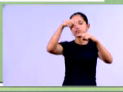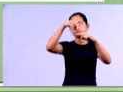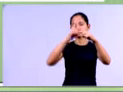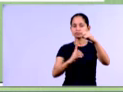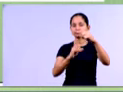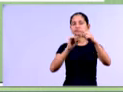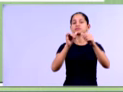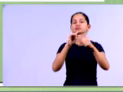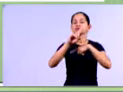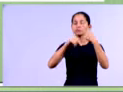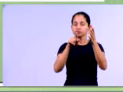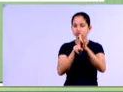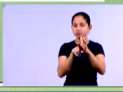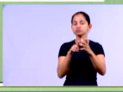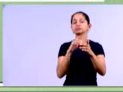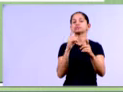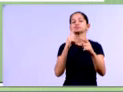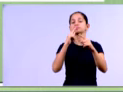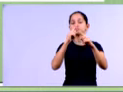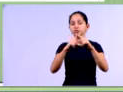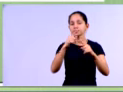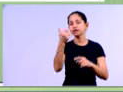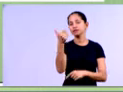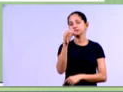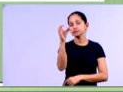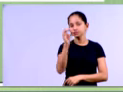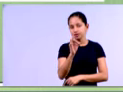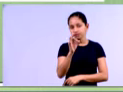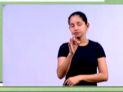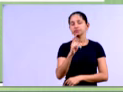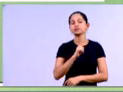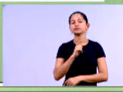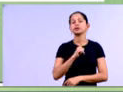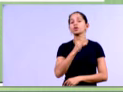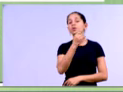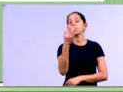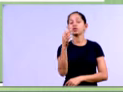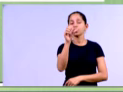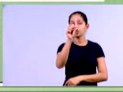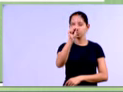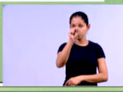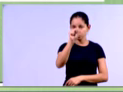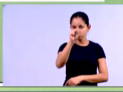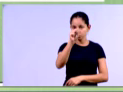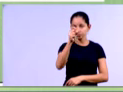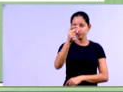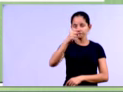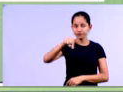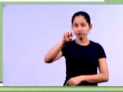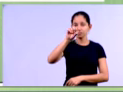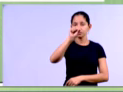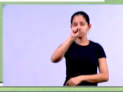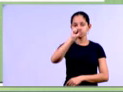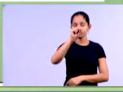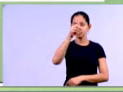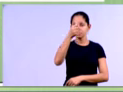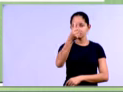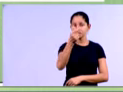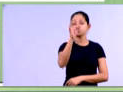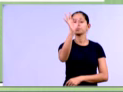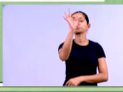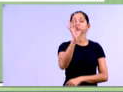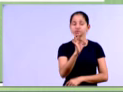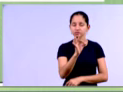diminuir de 1 e multiplicar por 100, nós vamos encontrar o percentual de 8,86%, que significa o quê? Que de